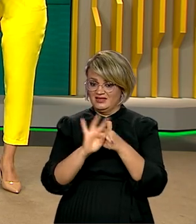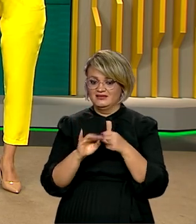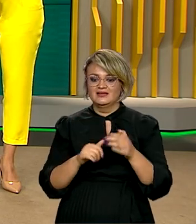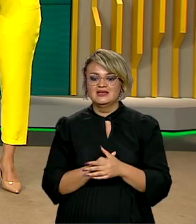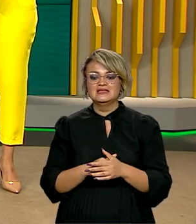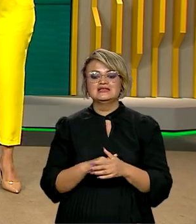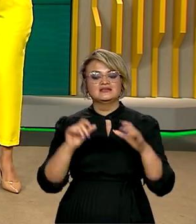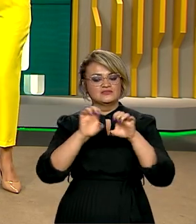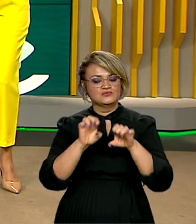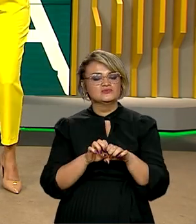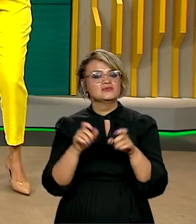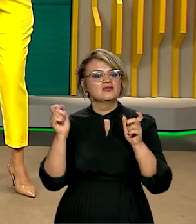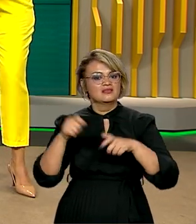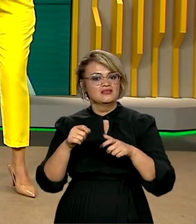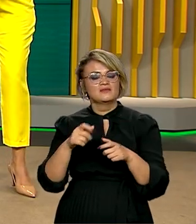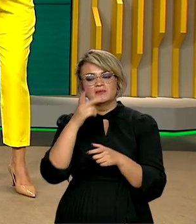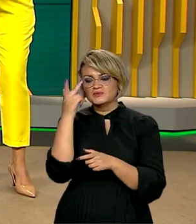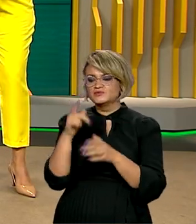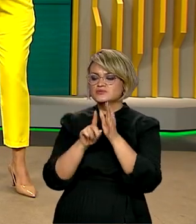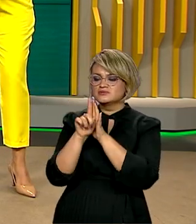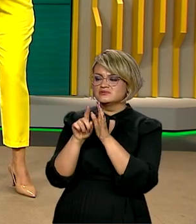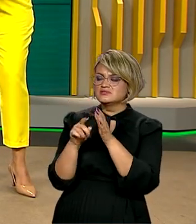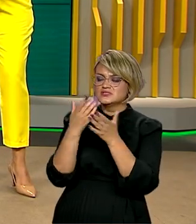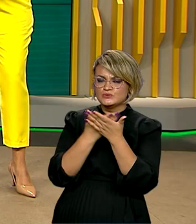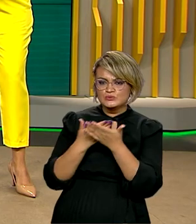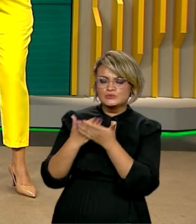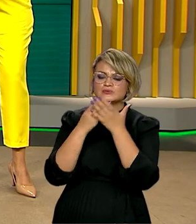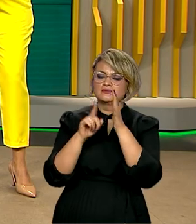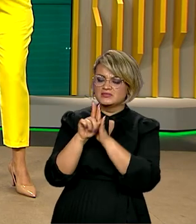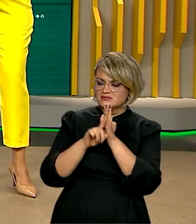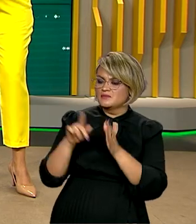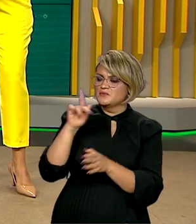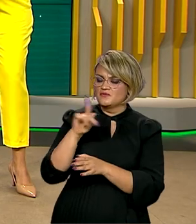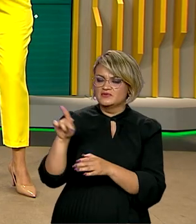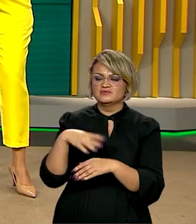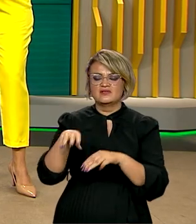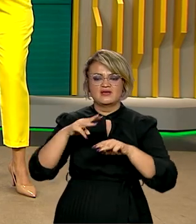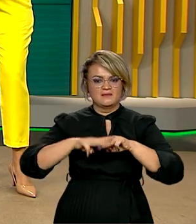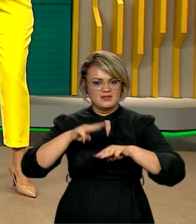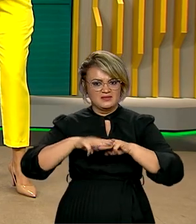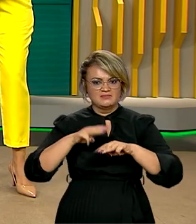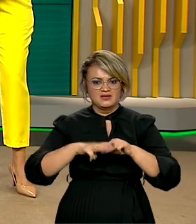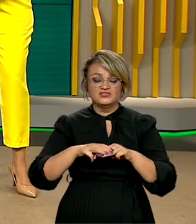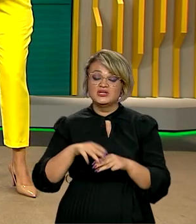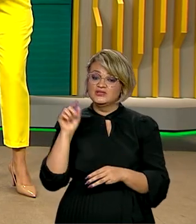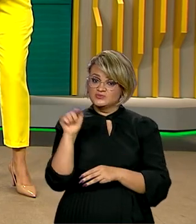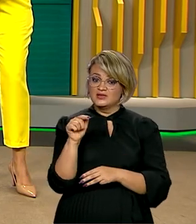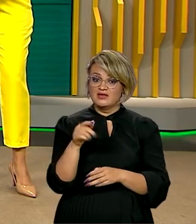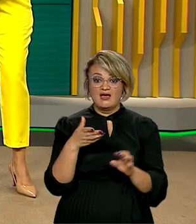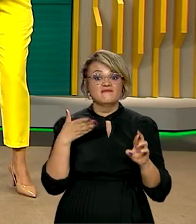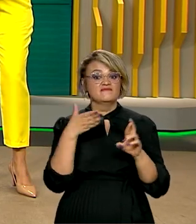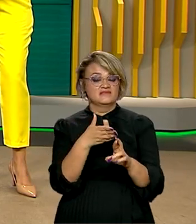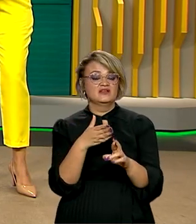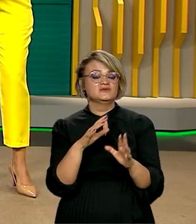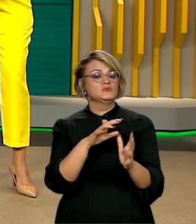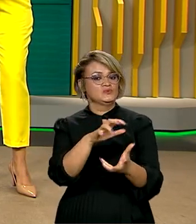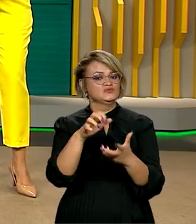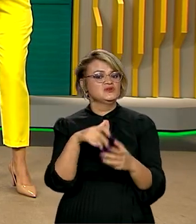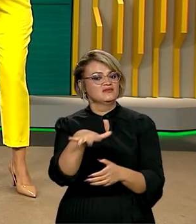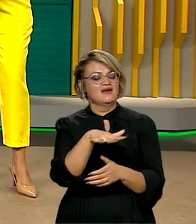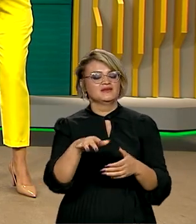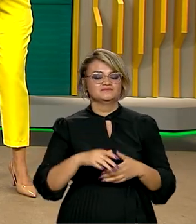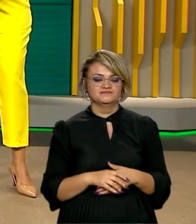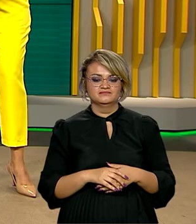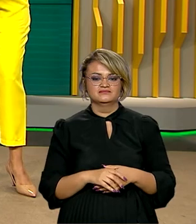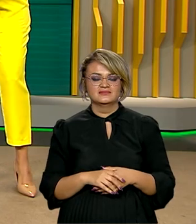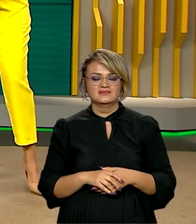estrutura vai abrigar os pesquisadores, estudantes e professores de matemática e deve se tornar uma referência mundial na área.